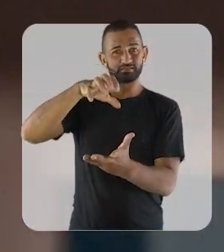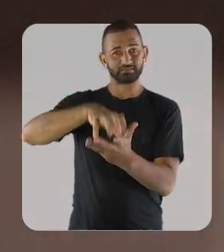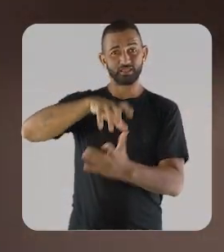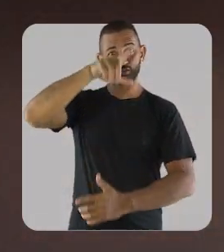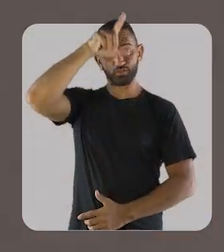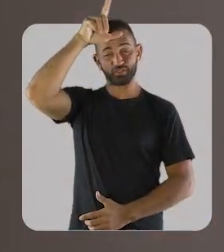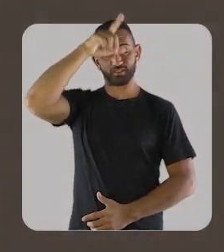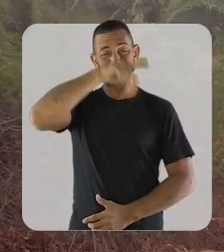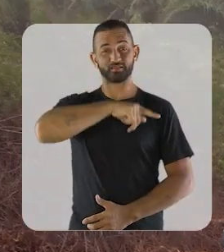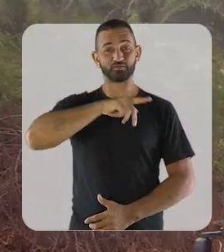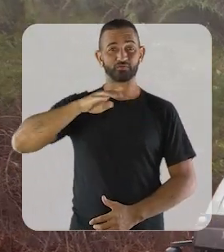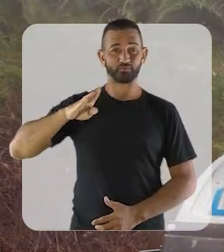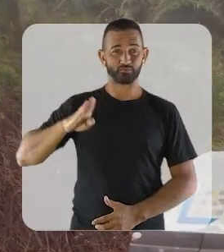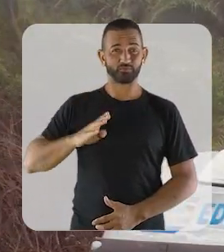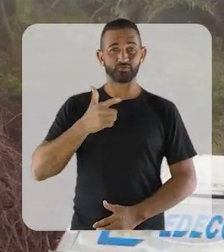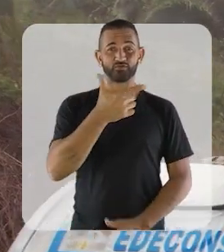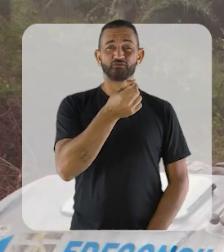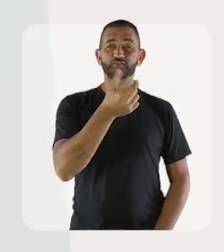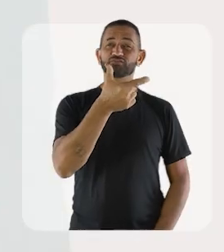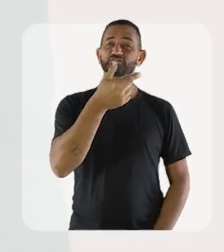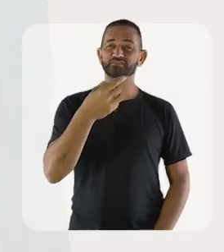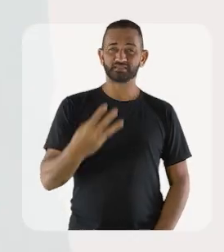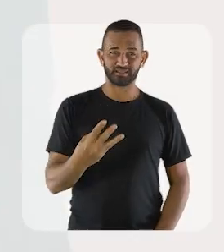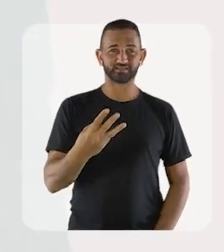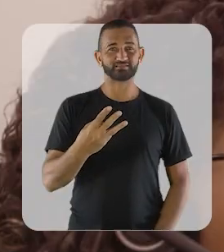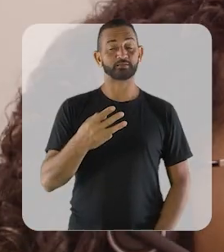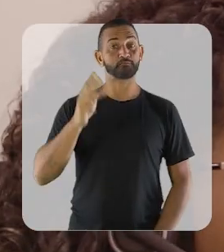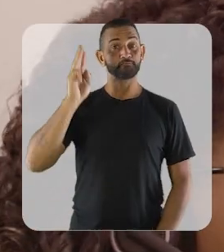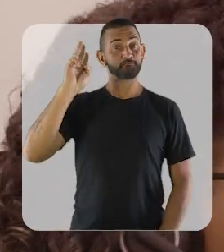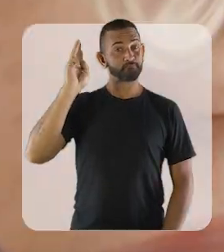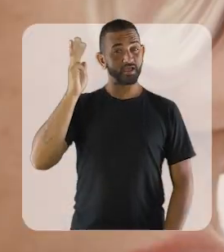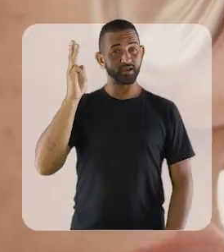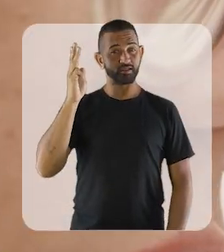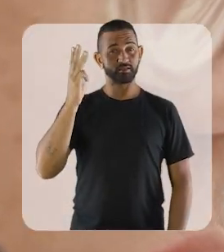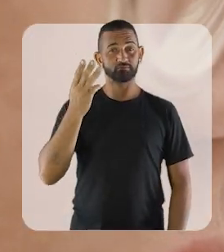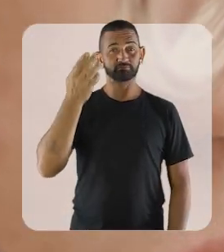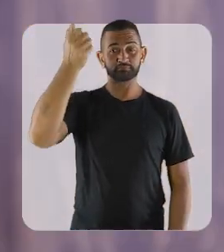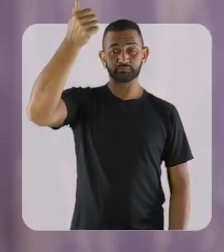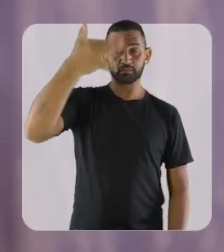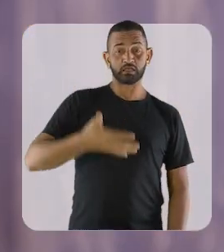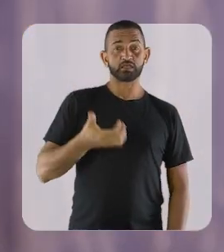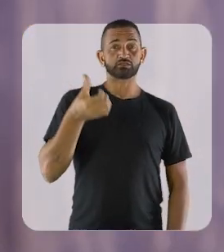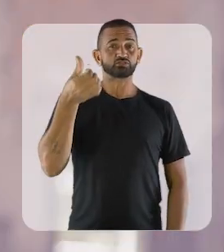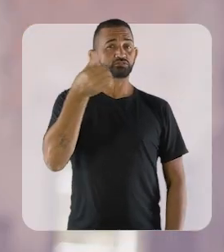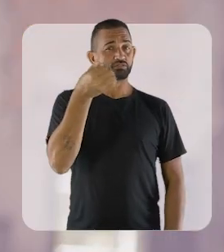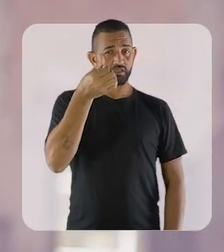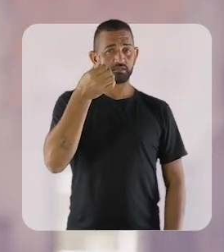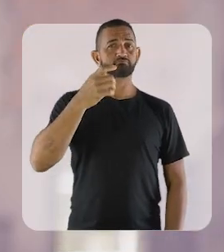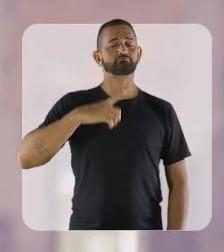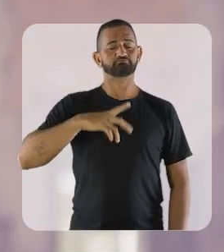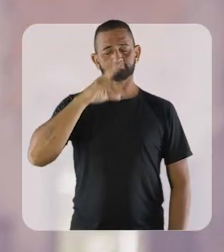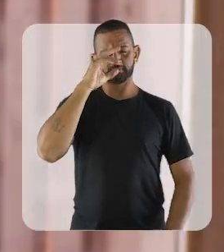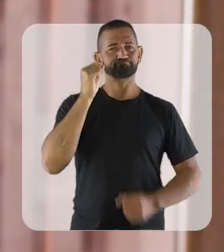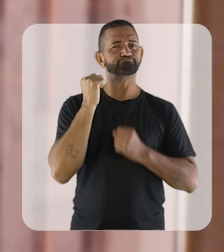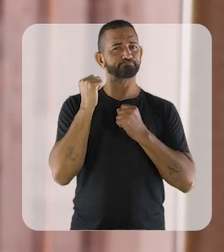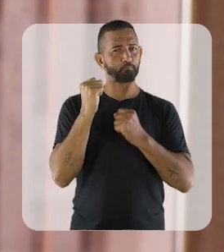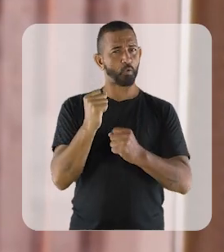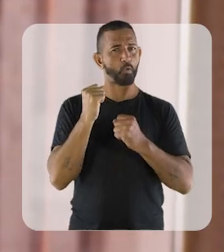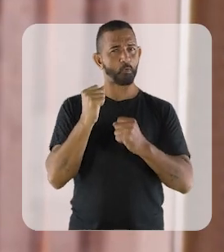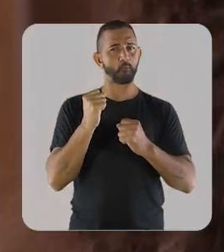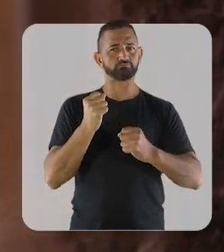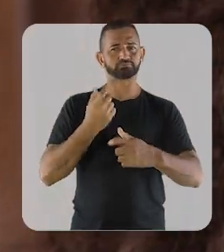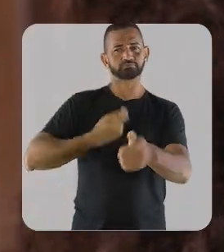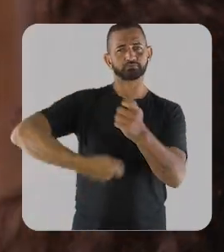de Liderança Pública, edição de 2023, o Maranhão é o sexto colocado em potencial de mercado.